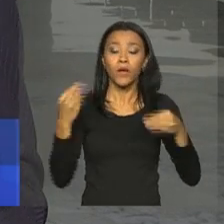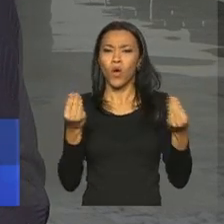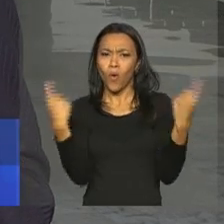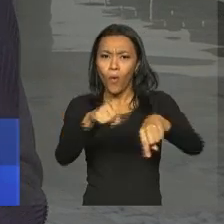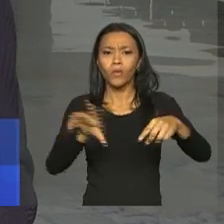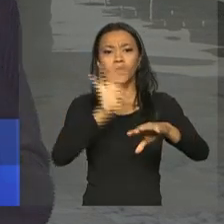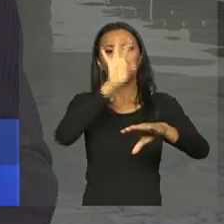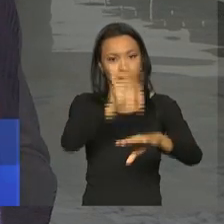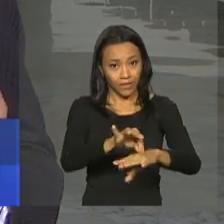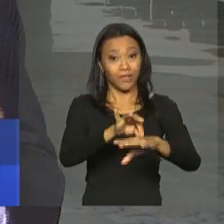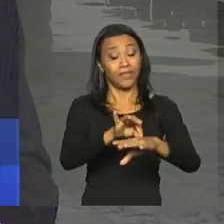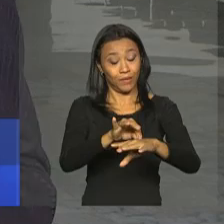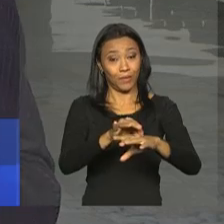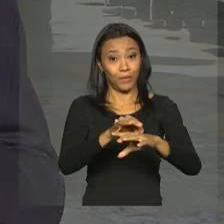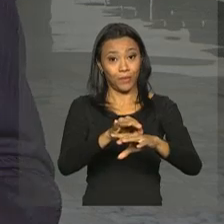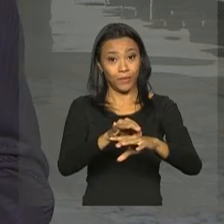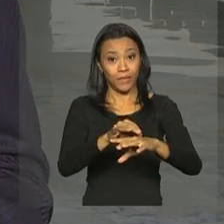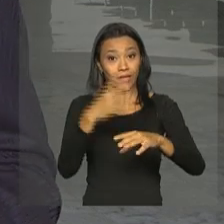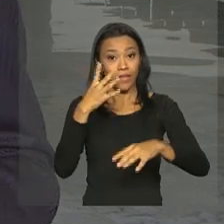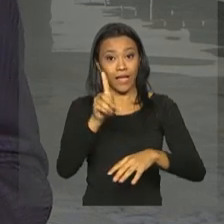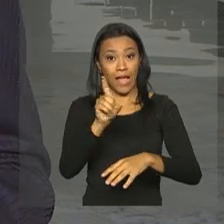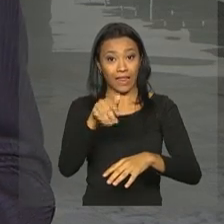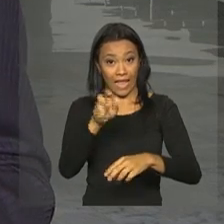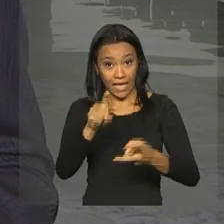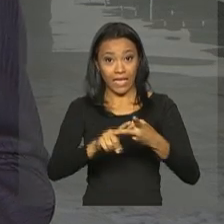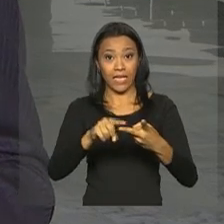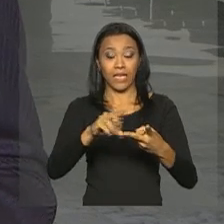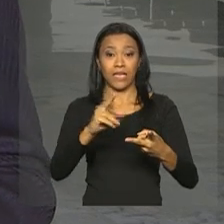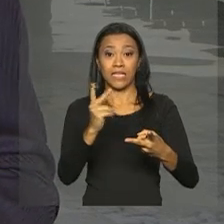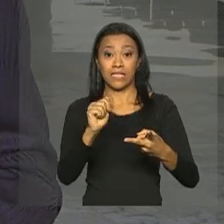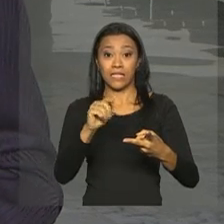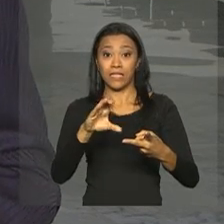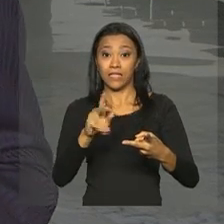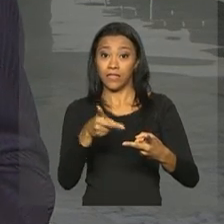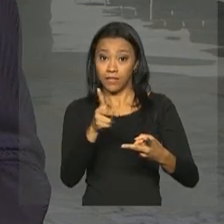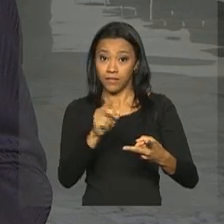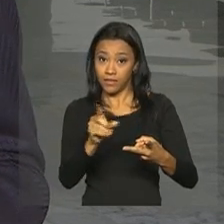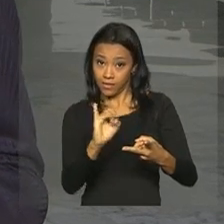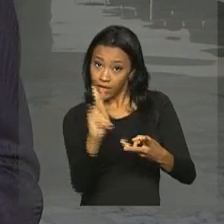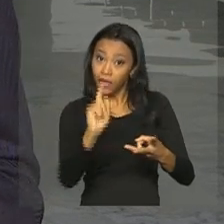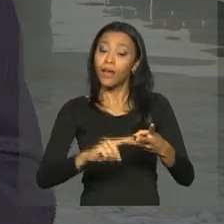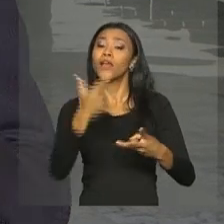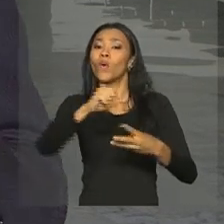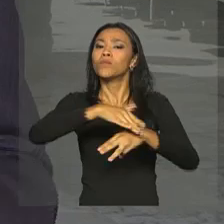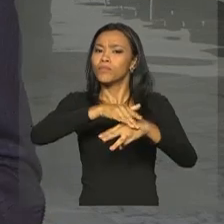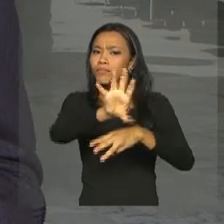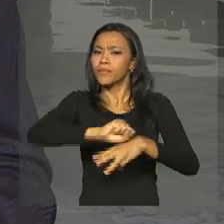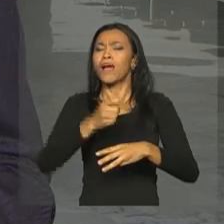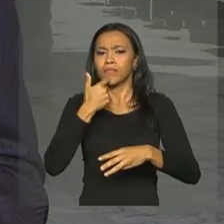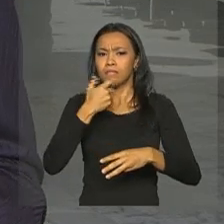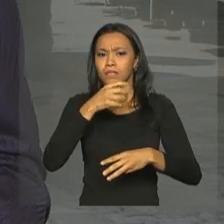aegypti, que combate a dengue, a zika e a chikungunya. Essa ação será realizada no próximo